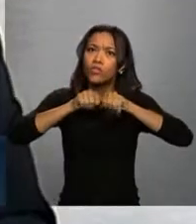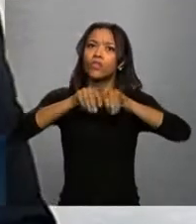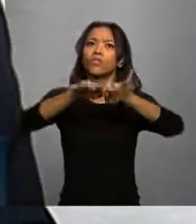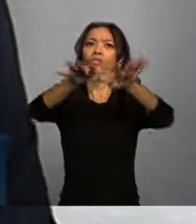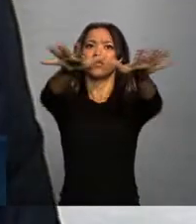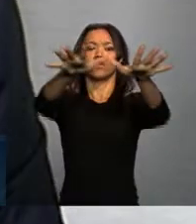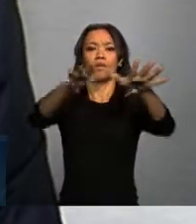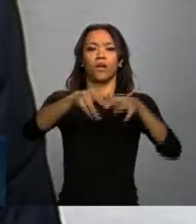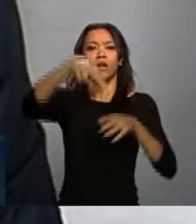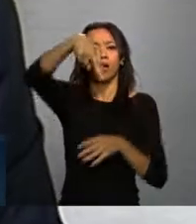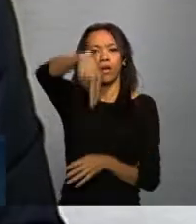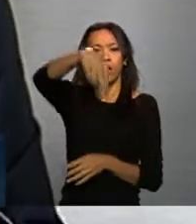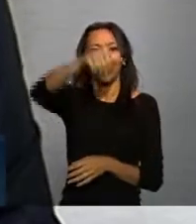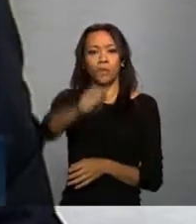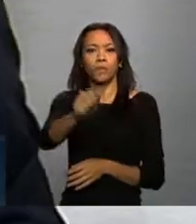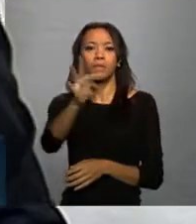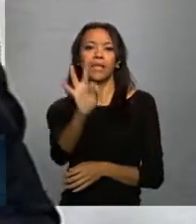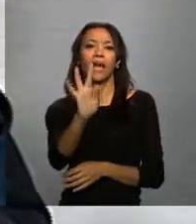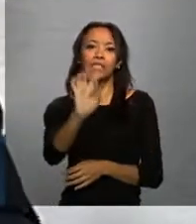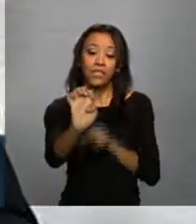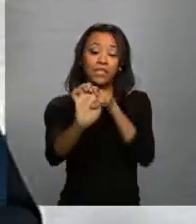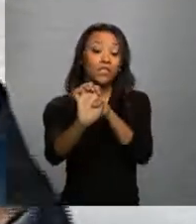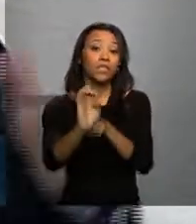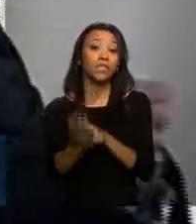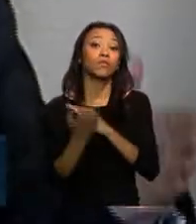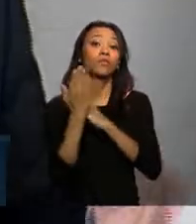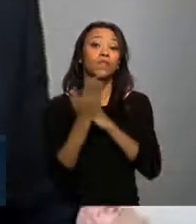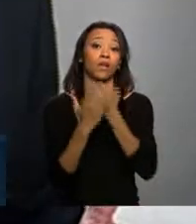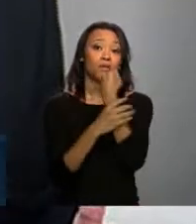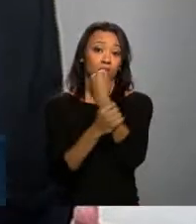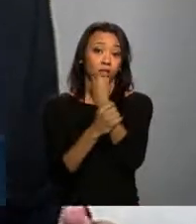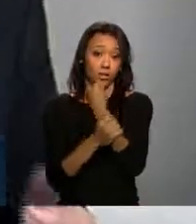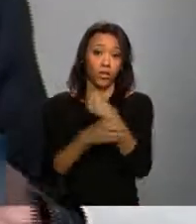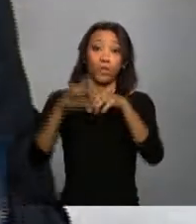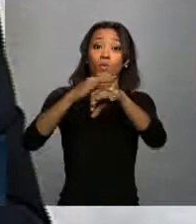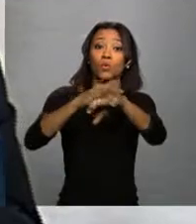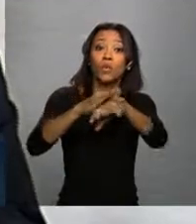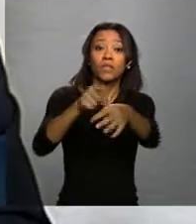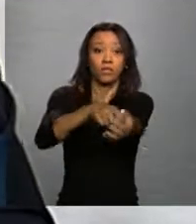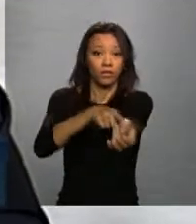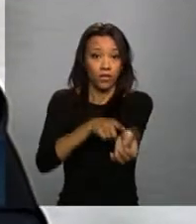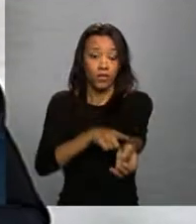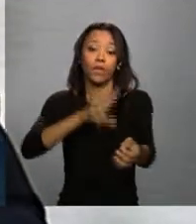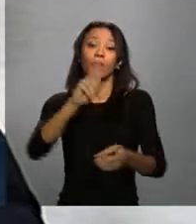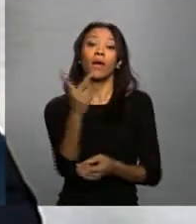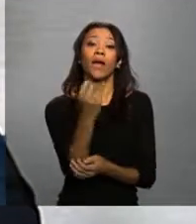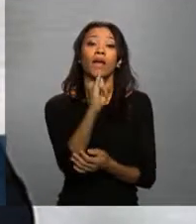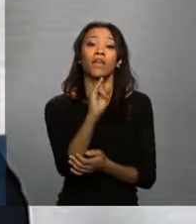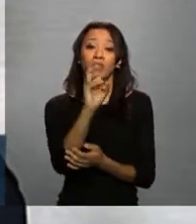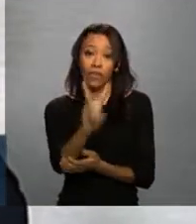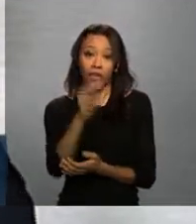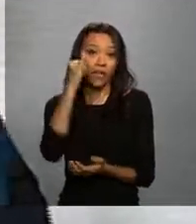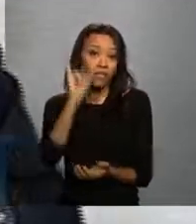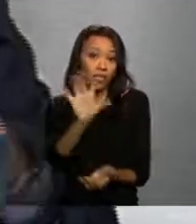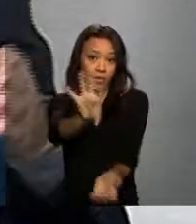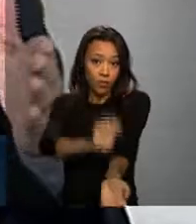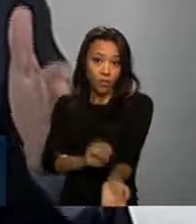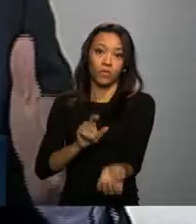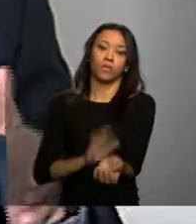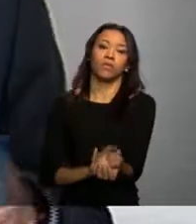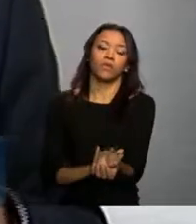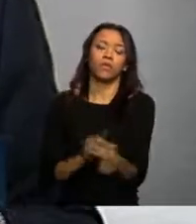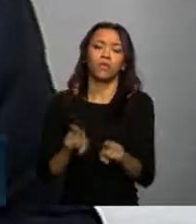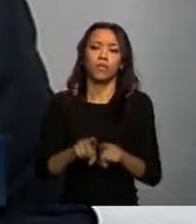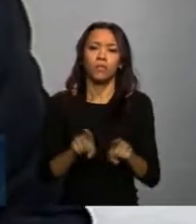distribuir o NAT, está certo? Que nos dá segurança contra a hepatite C, contra HIV, agora vamos conseguir para a hepatite B, vamos